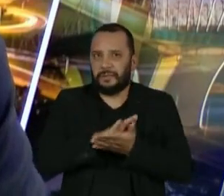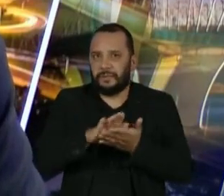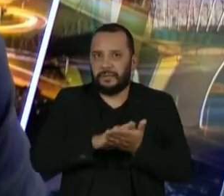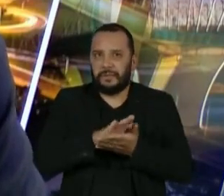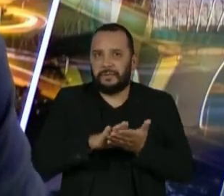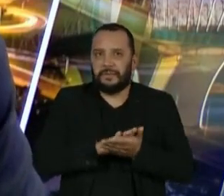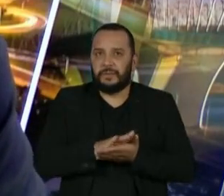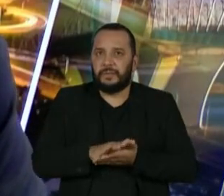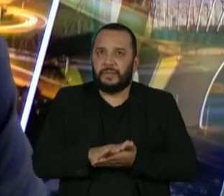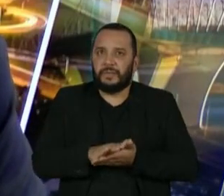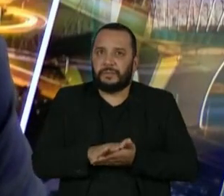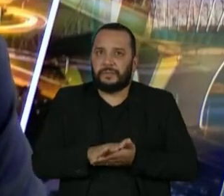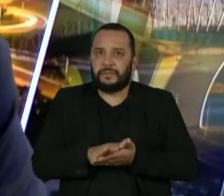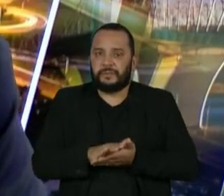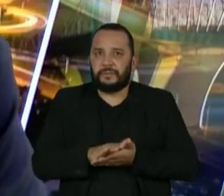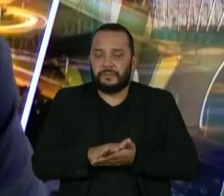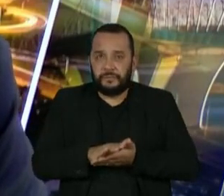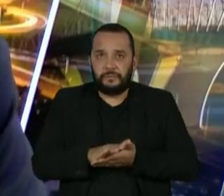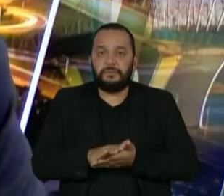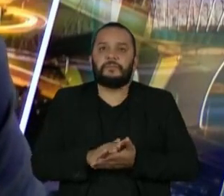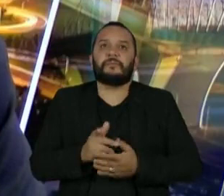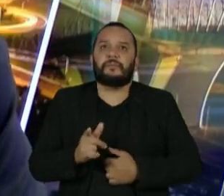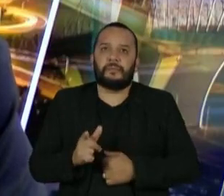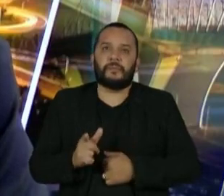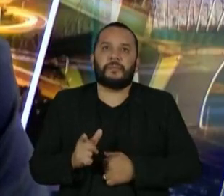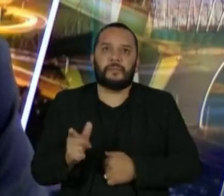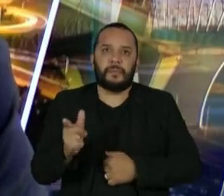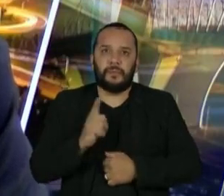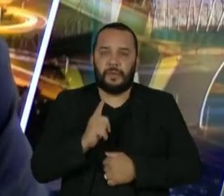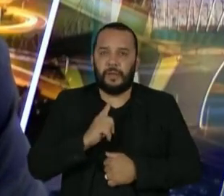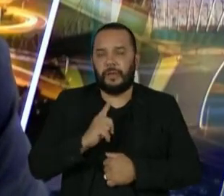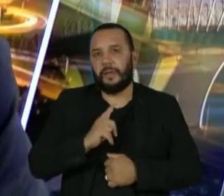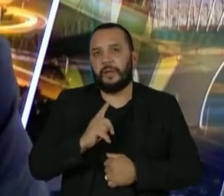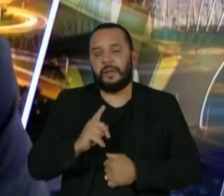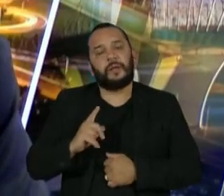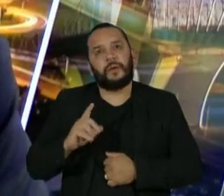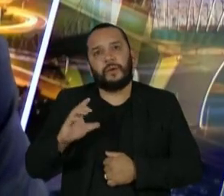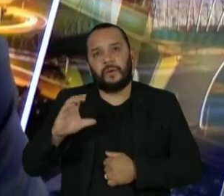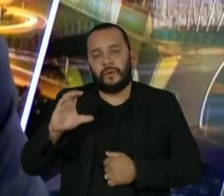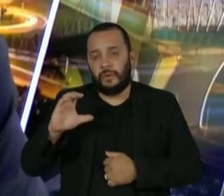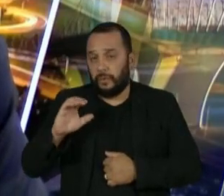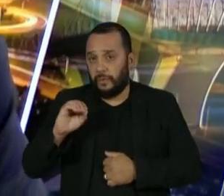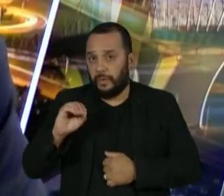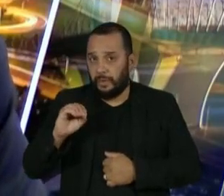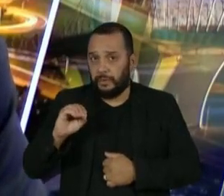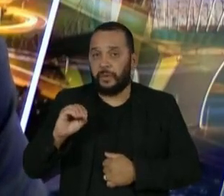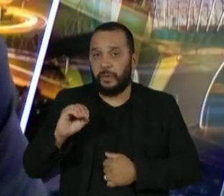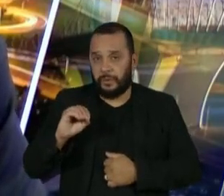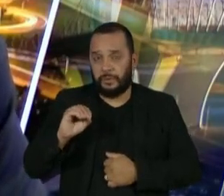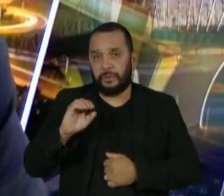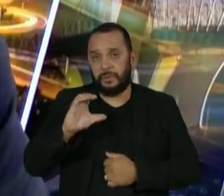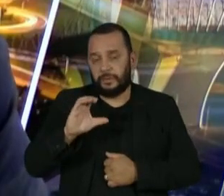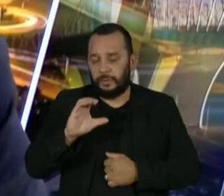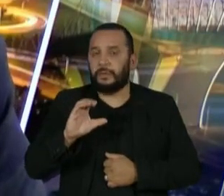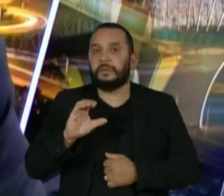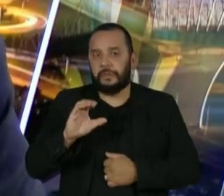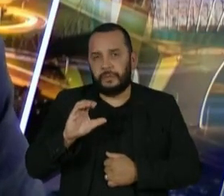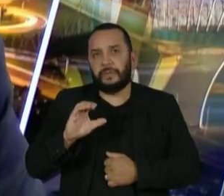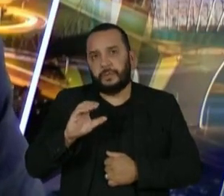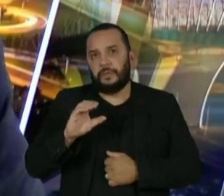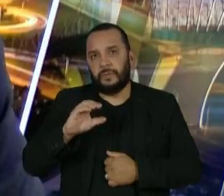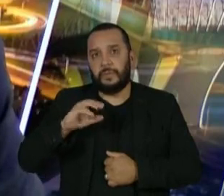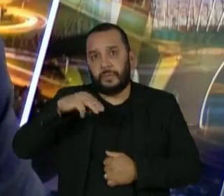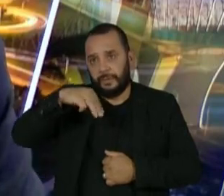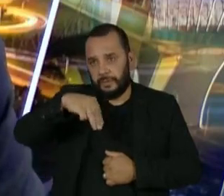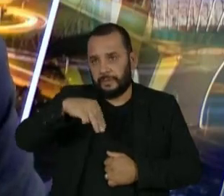que a Organização do Comércio Mundial apoia os